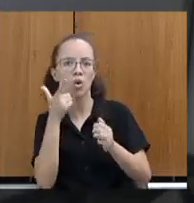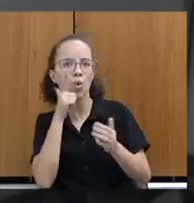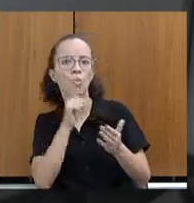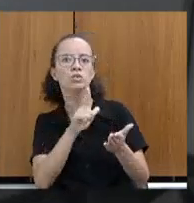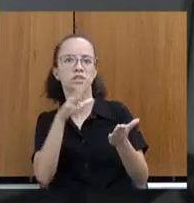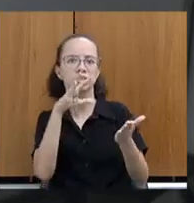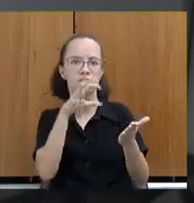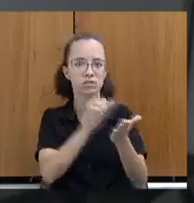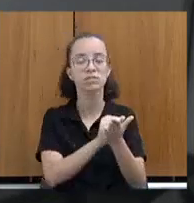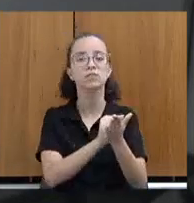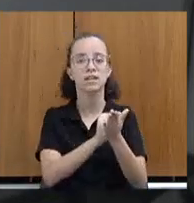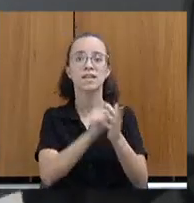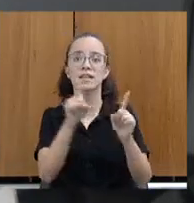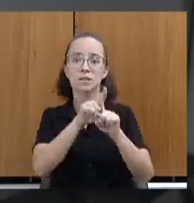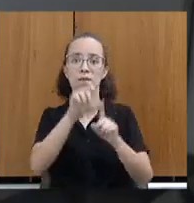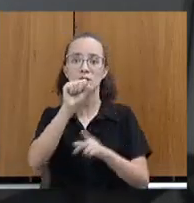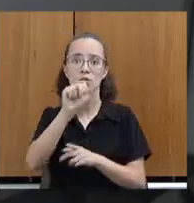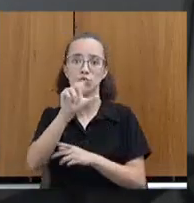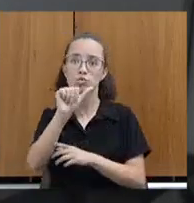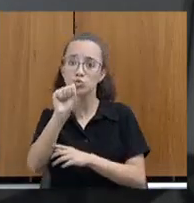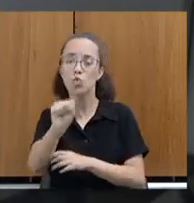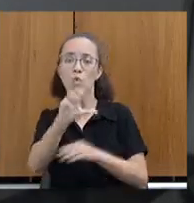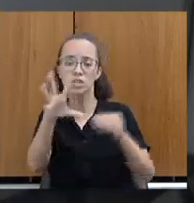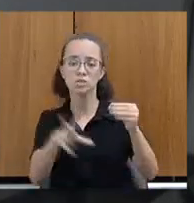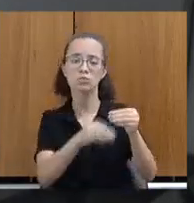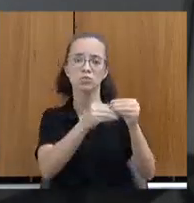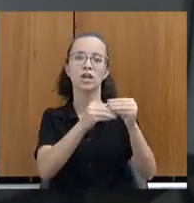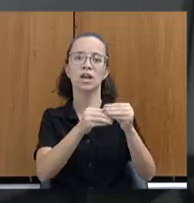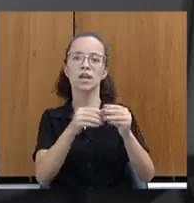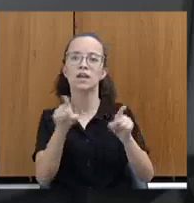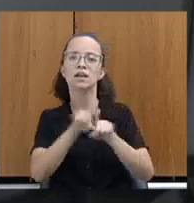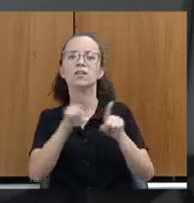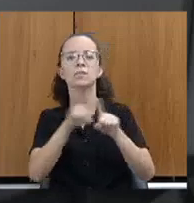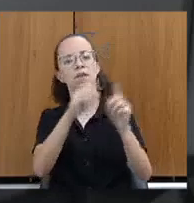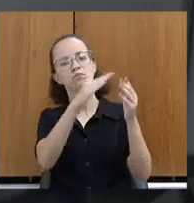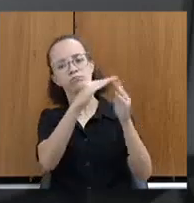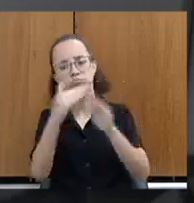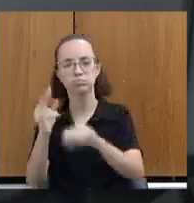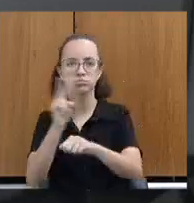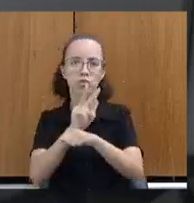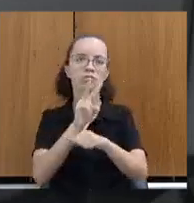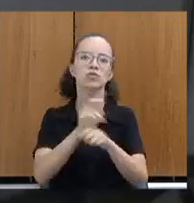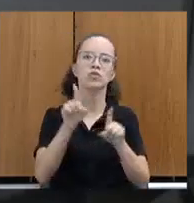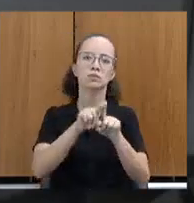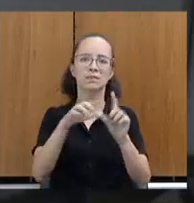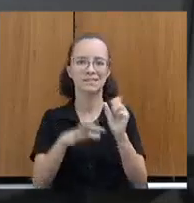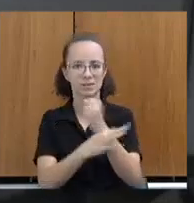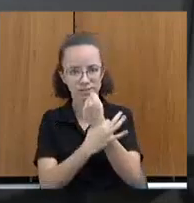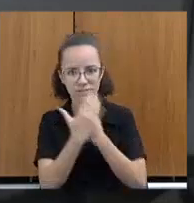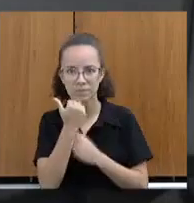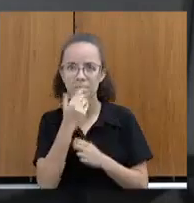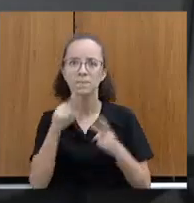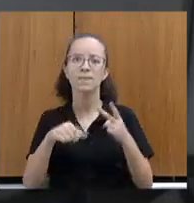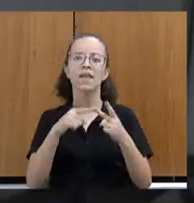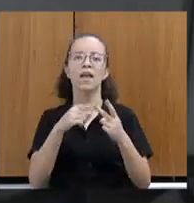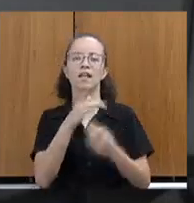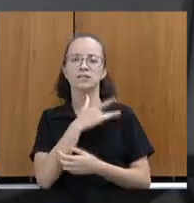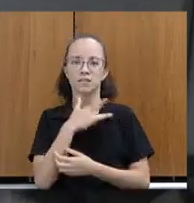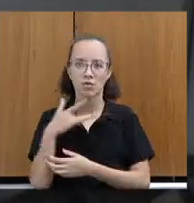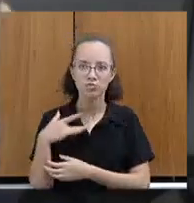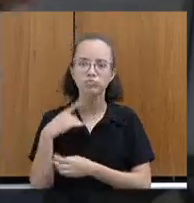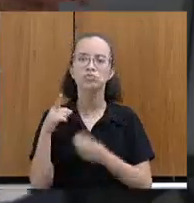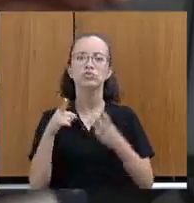inclusão nos SUAS, caso necessário, garantindo acesso a abrigamento provisório, segurança alimentar, atenção à saúde,